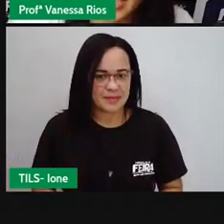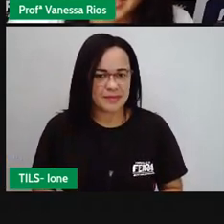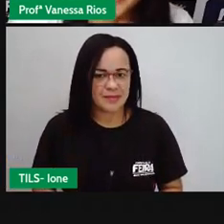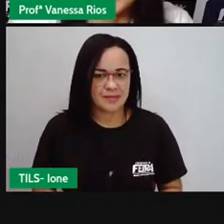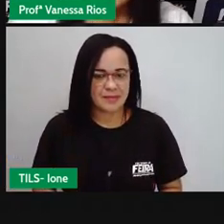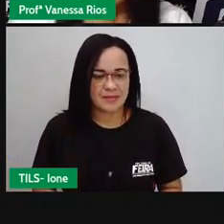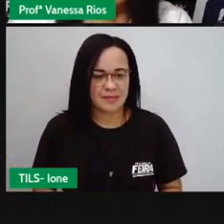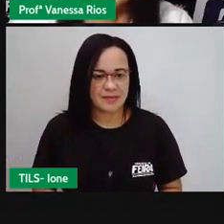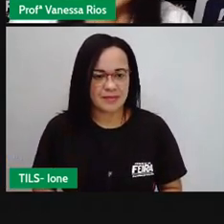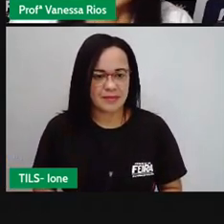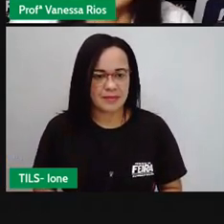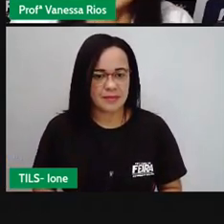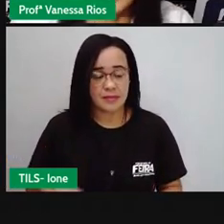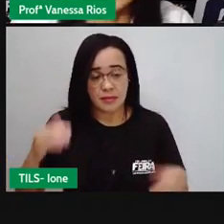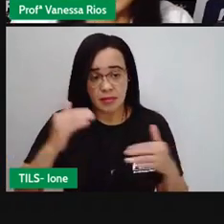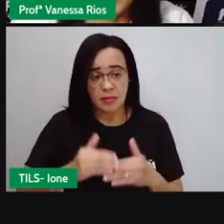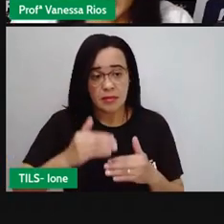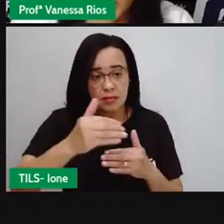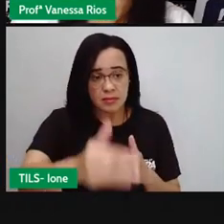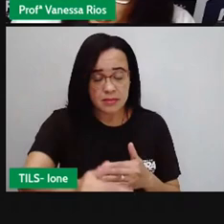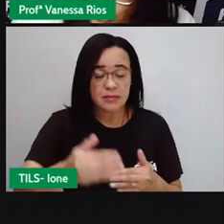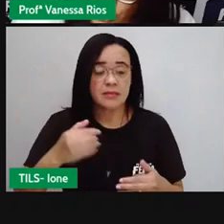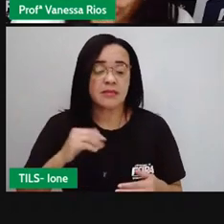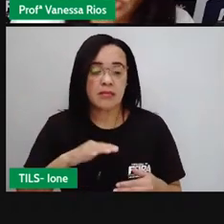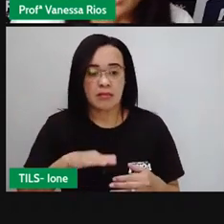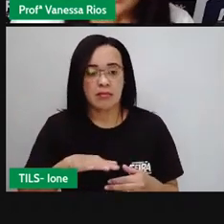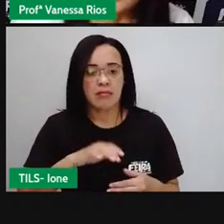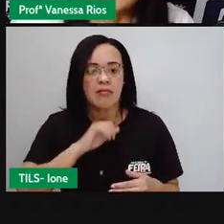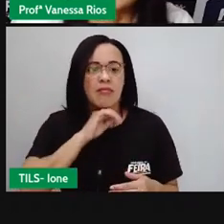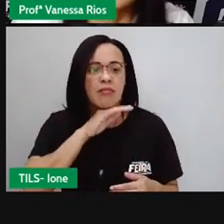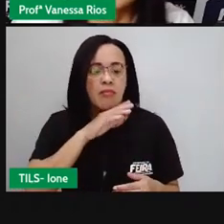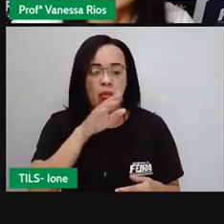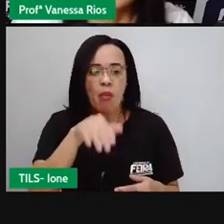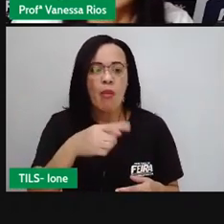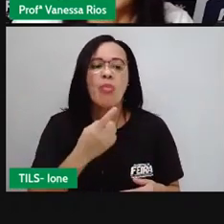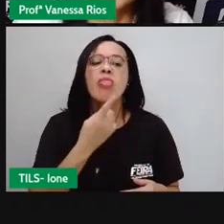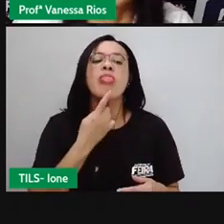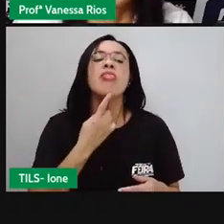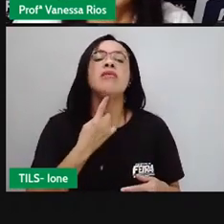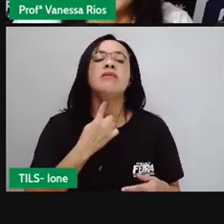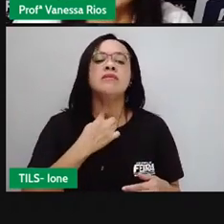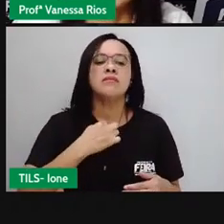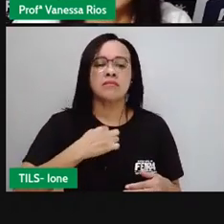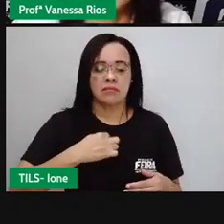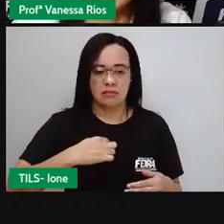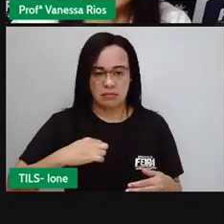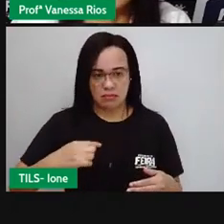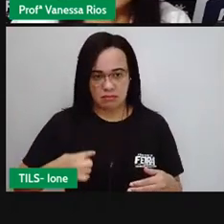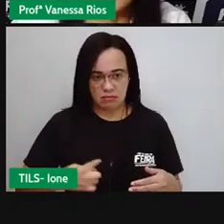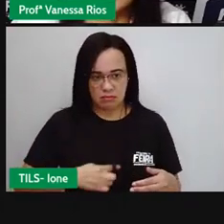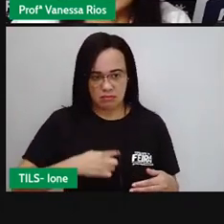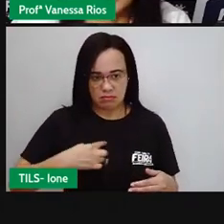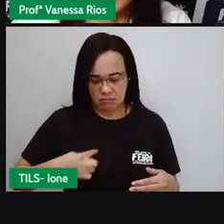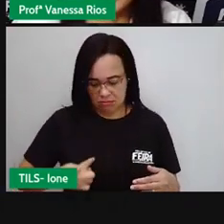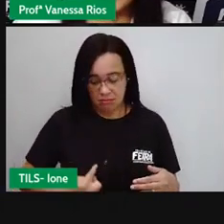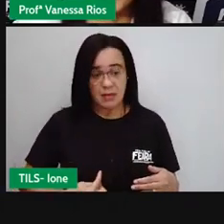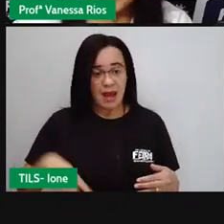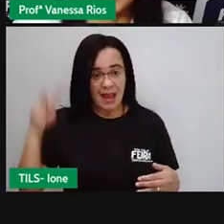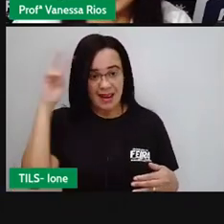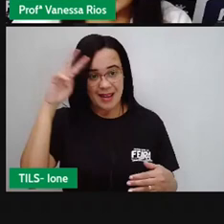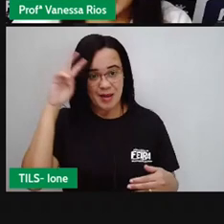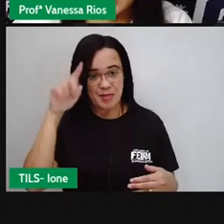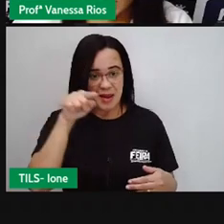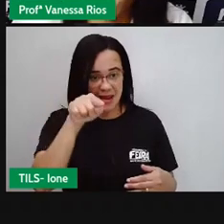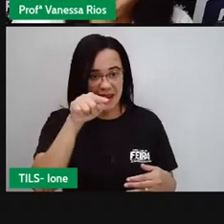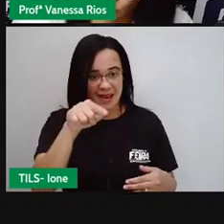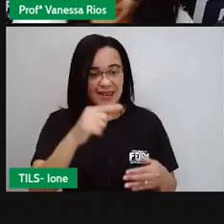E aí a partir do momento que sai da boca, que a gente engole, o alimento passa pelo exôpago, que é um canal